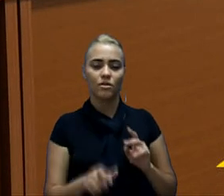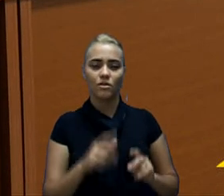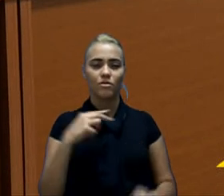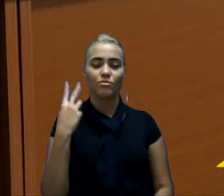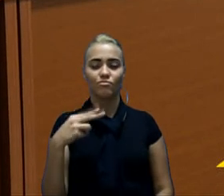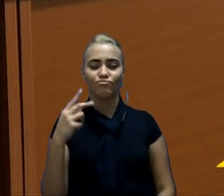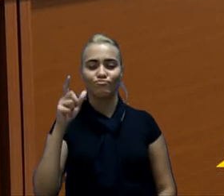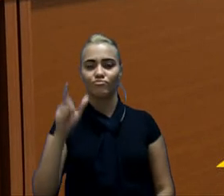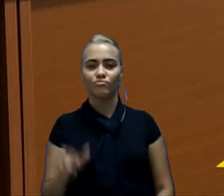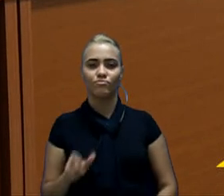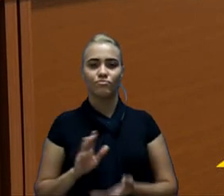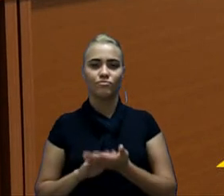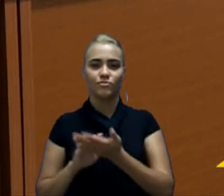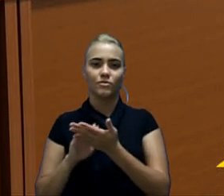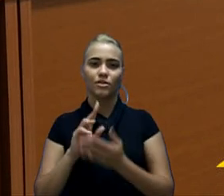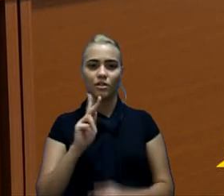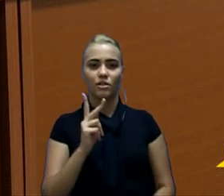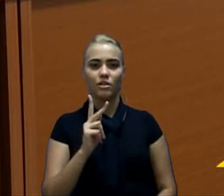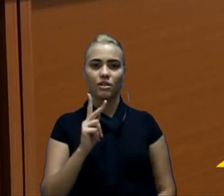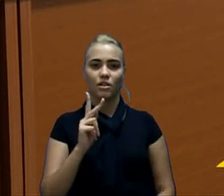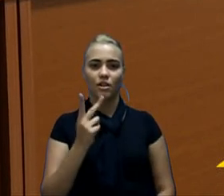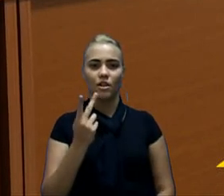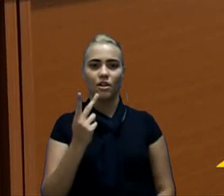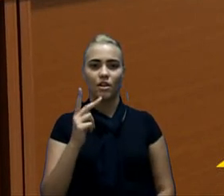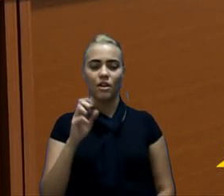vereador Pérex Regis.